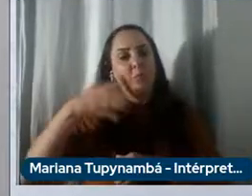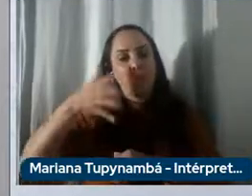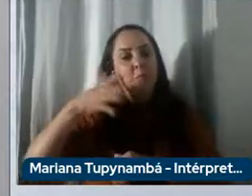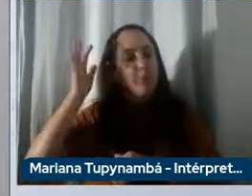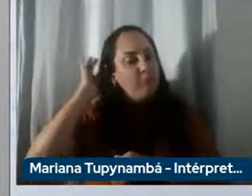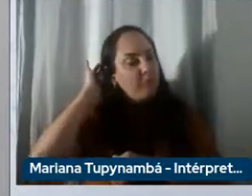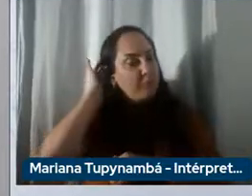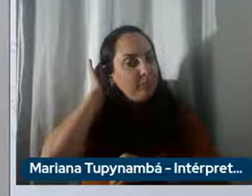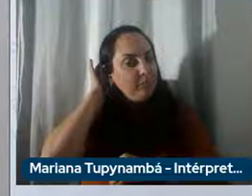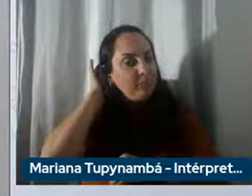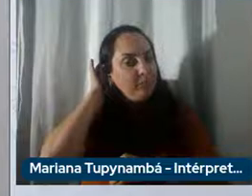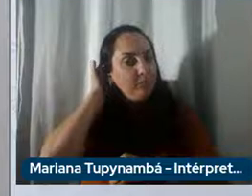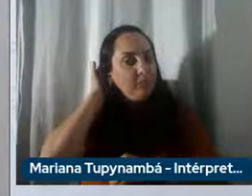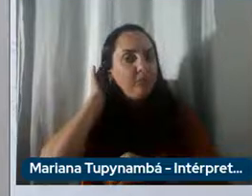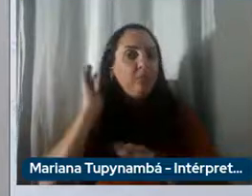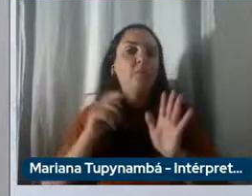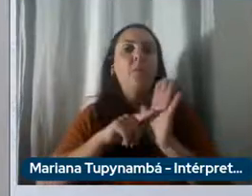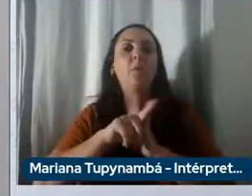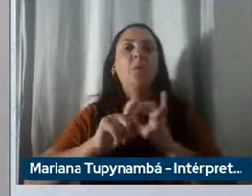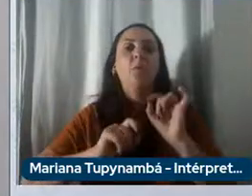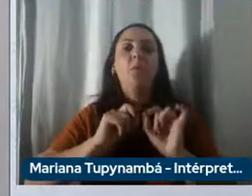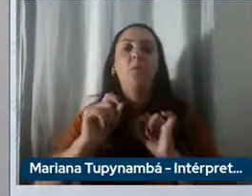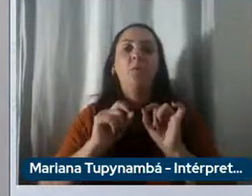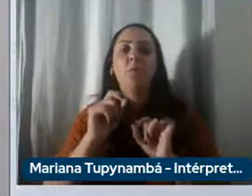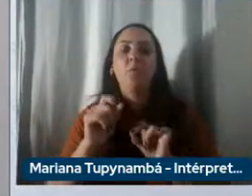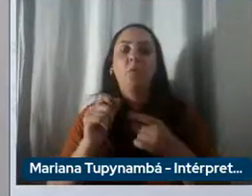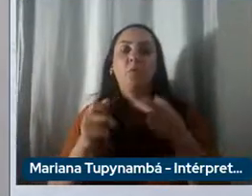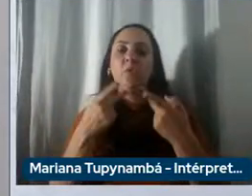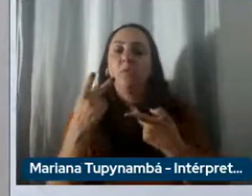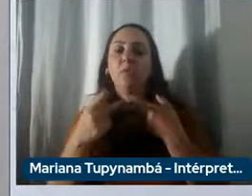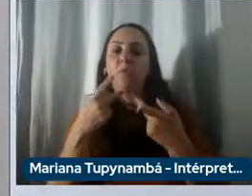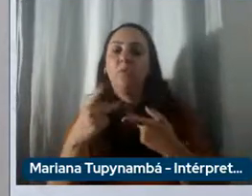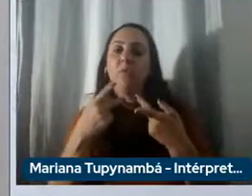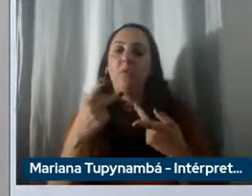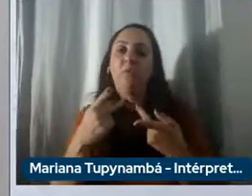pergunta ela diz respeito né às questões aí